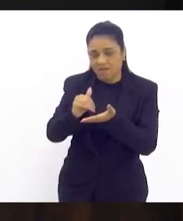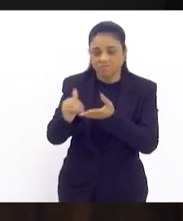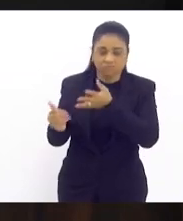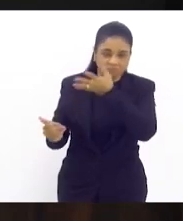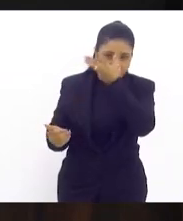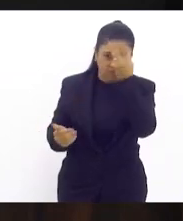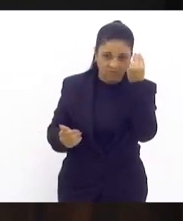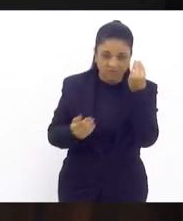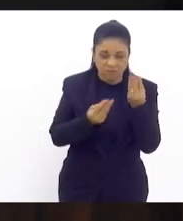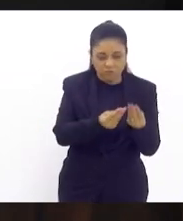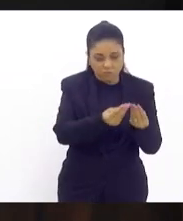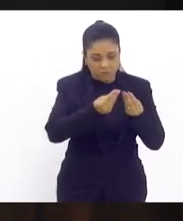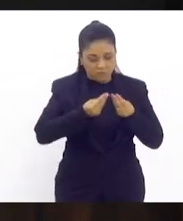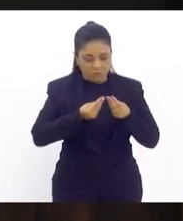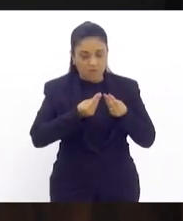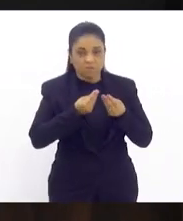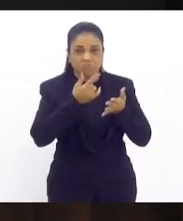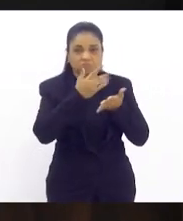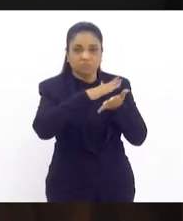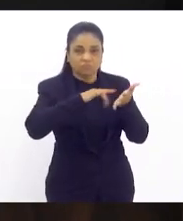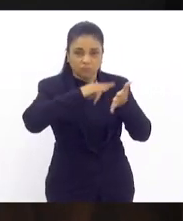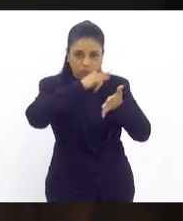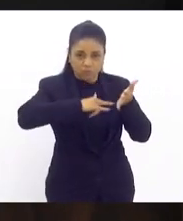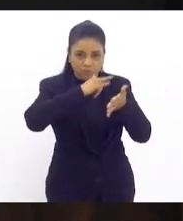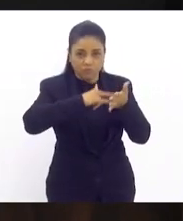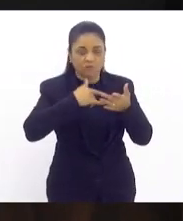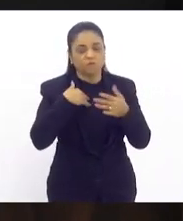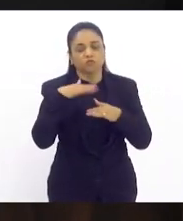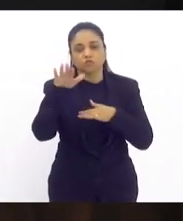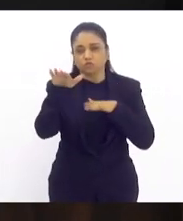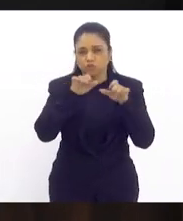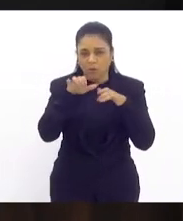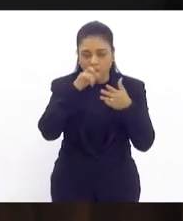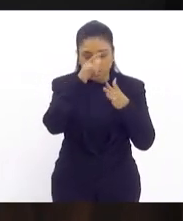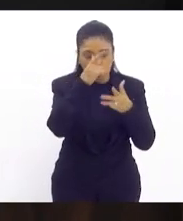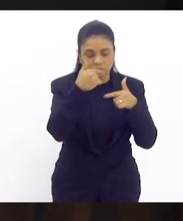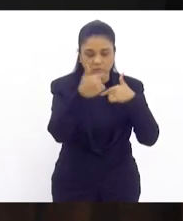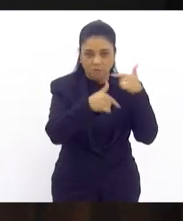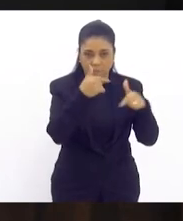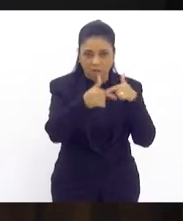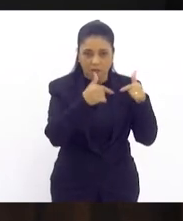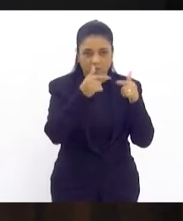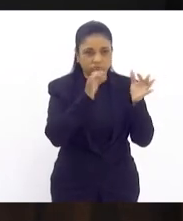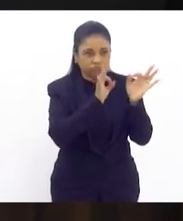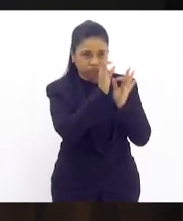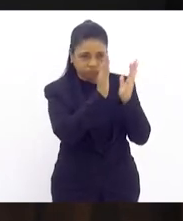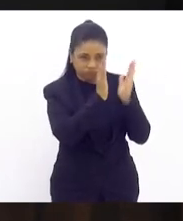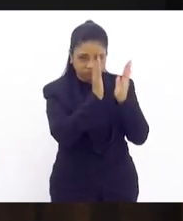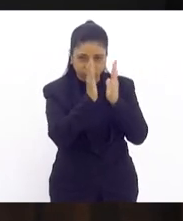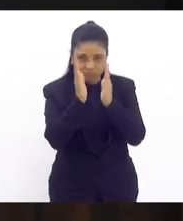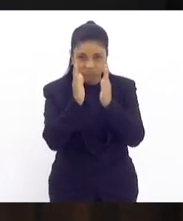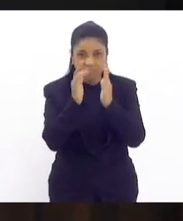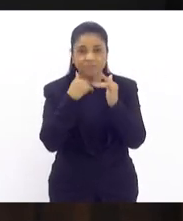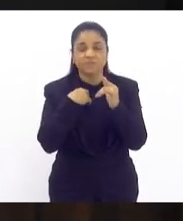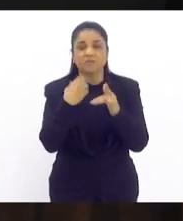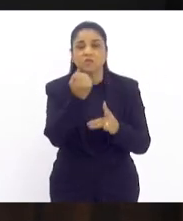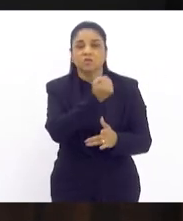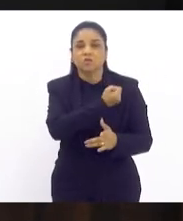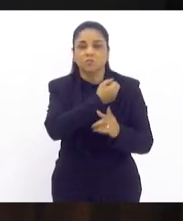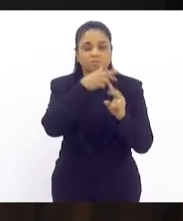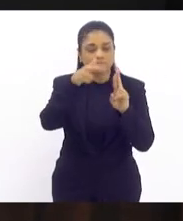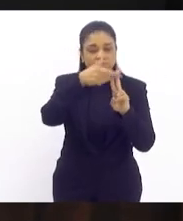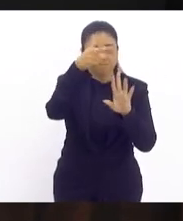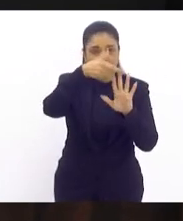me trazer um documento vou chamar os trabalhos a ordem e aprovar o requerimento o número da resolução